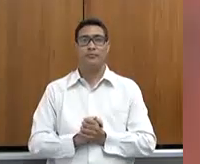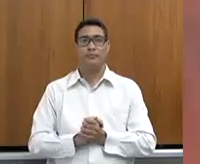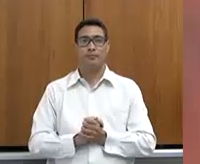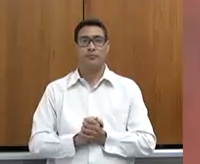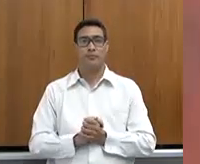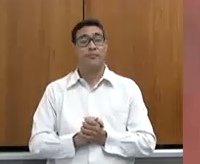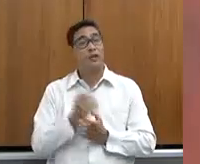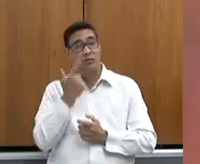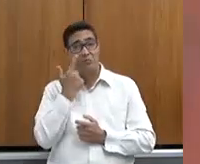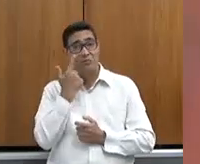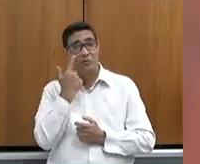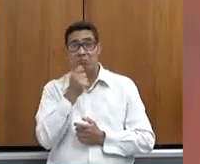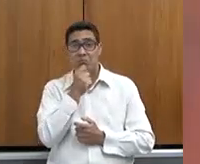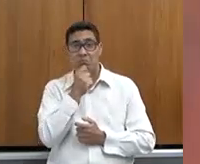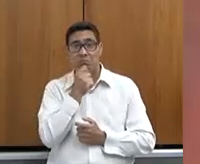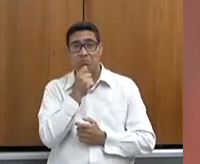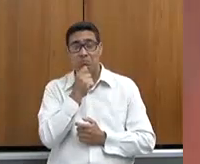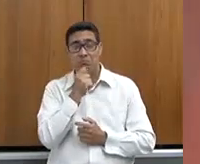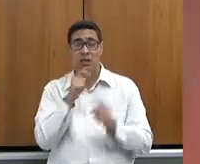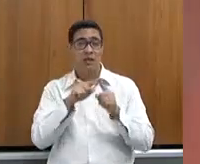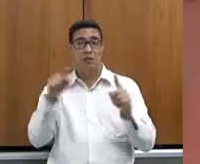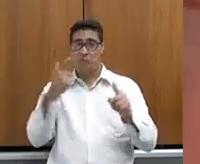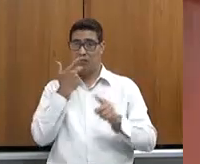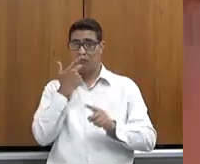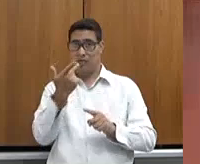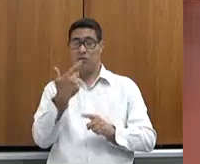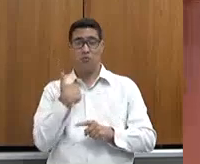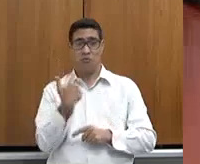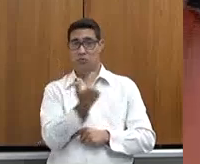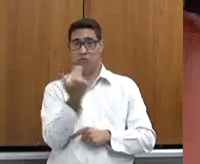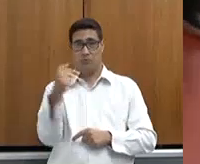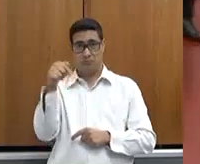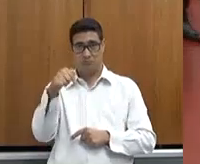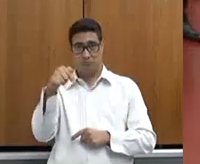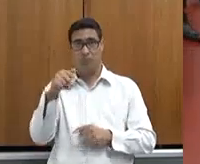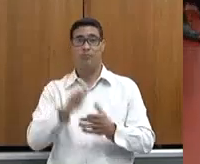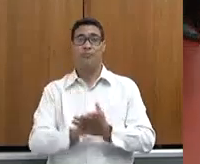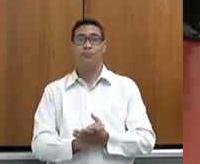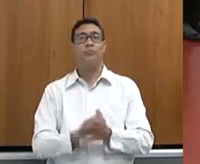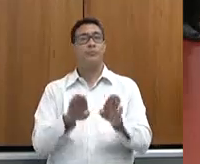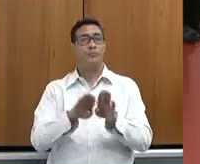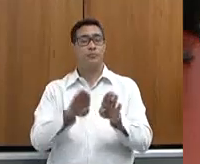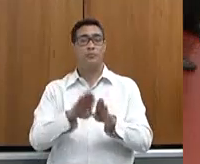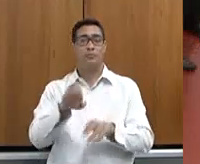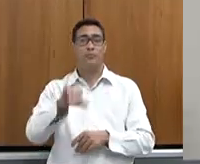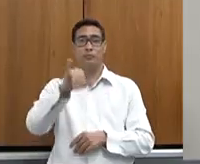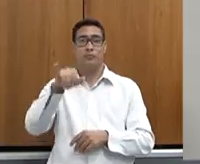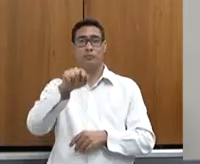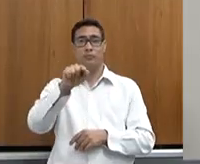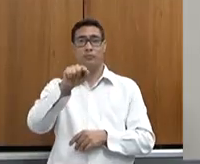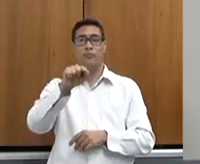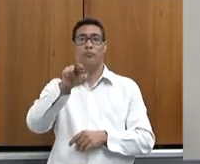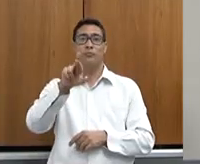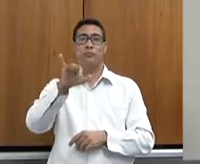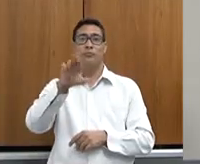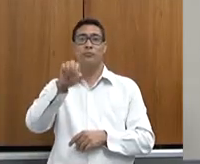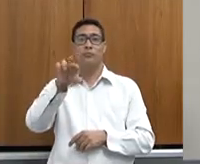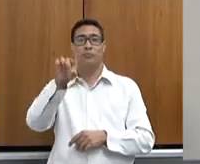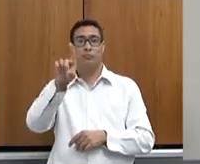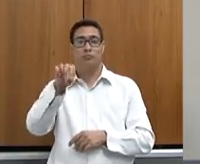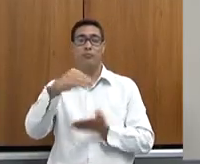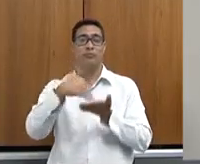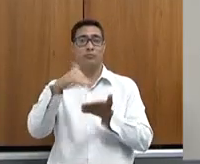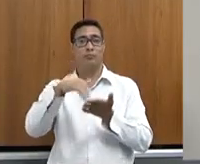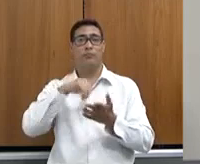Eu não vi ele aqui, mas está com o ok aqui. Prezado amigo, João Ricardo Albanese, nosso secretário de Política